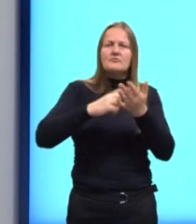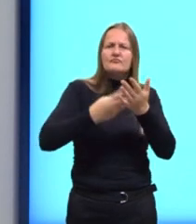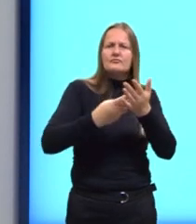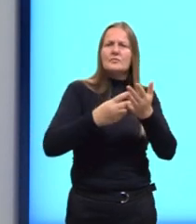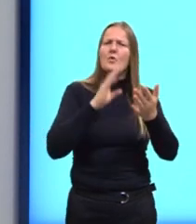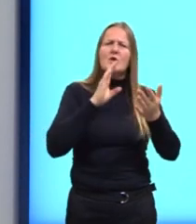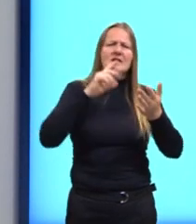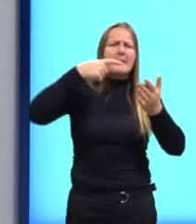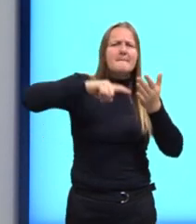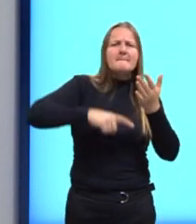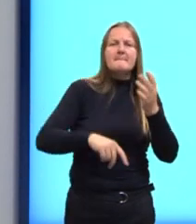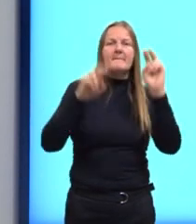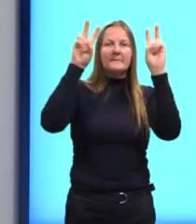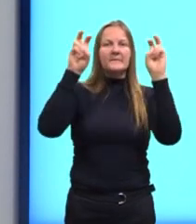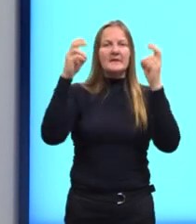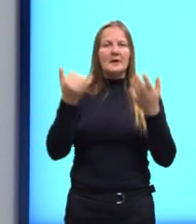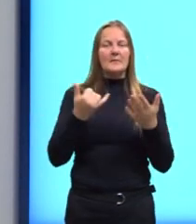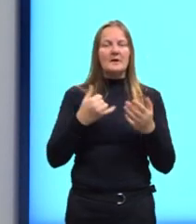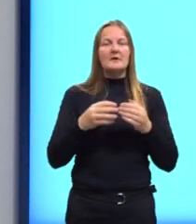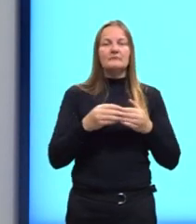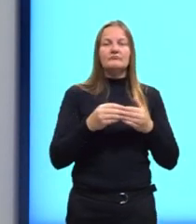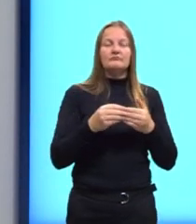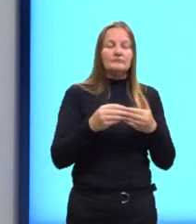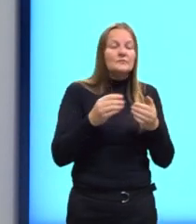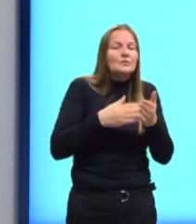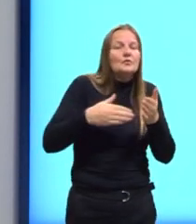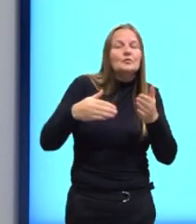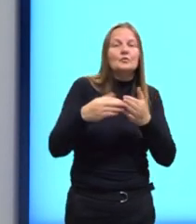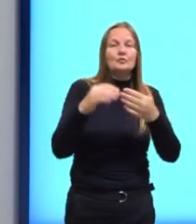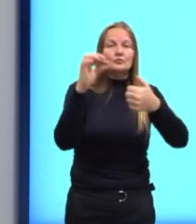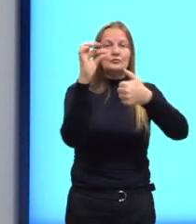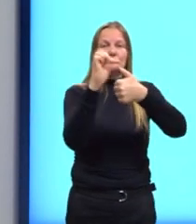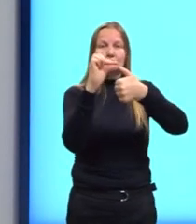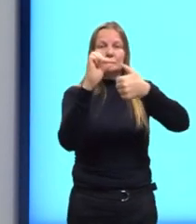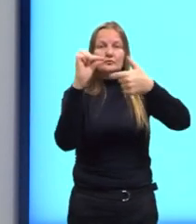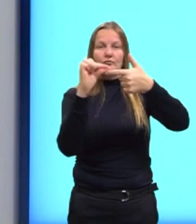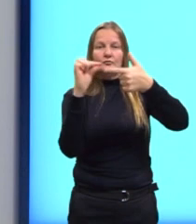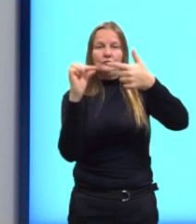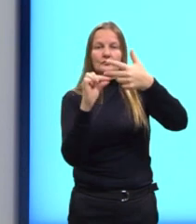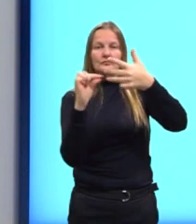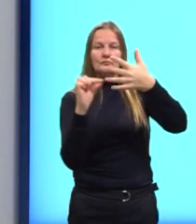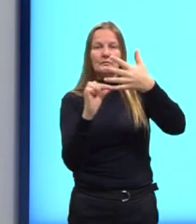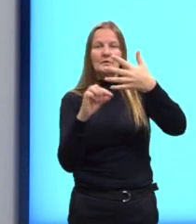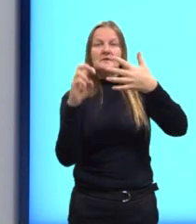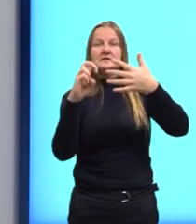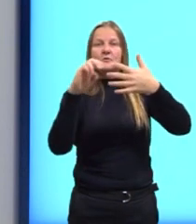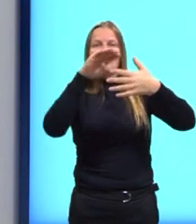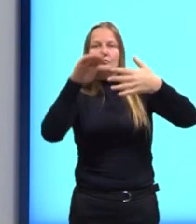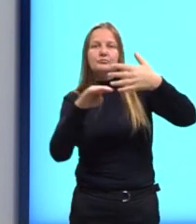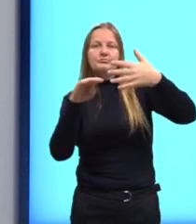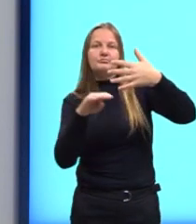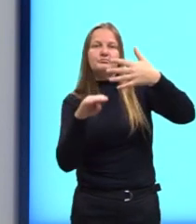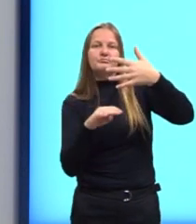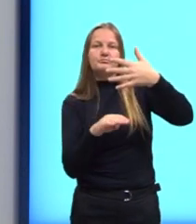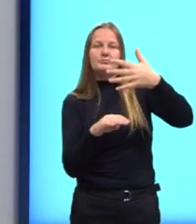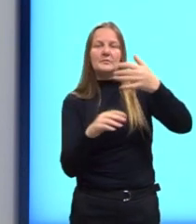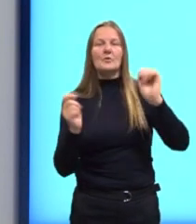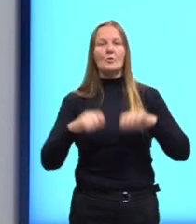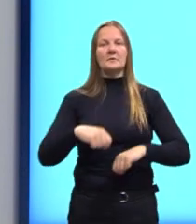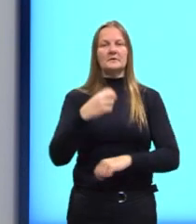o tema proposto para atender aos cinco níveis do critério avaliativo da competência.